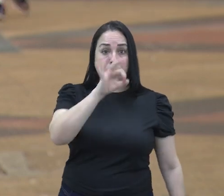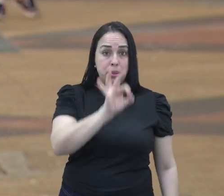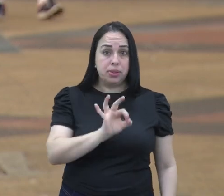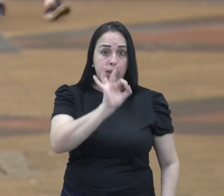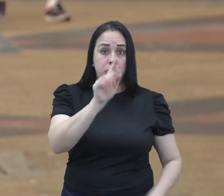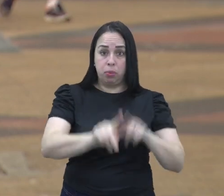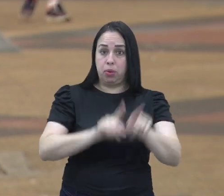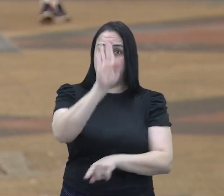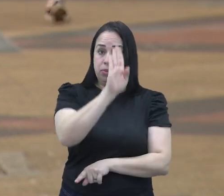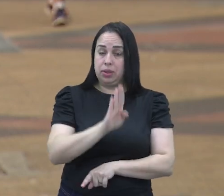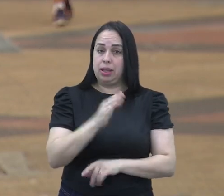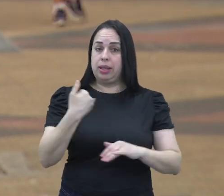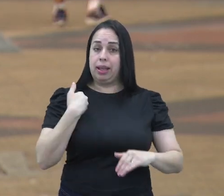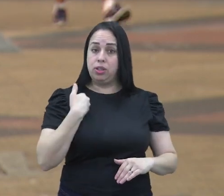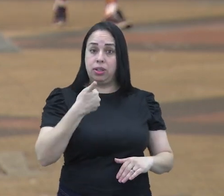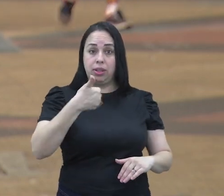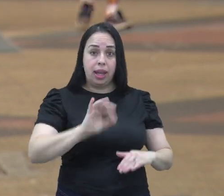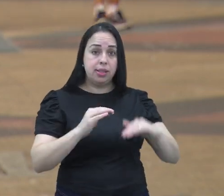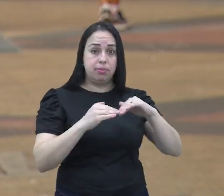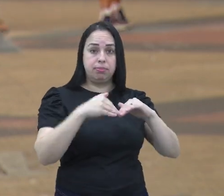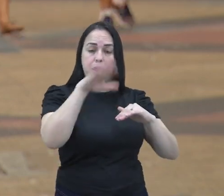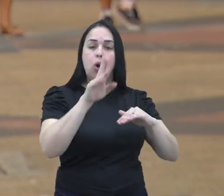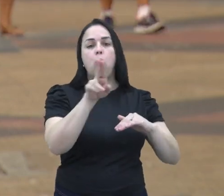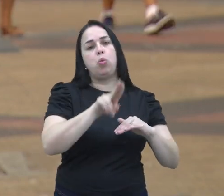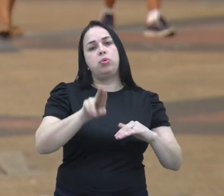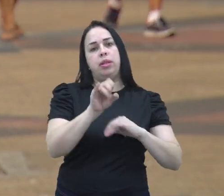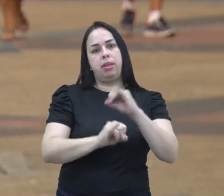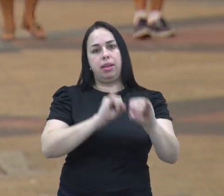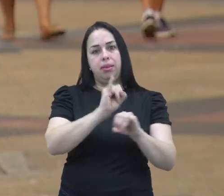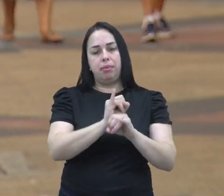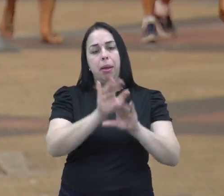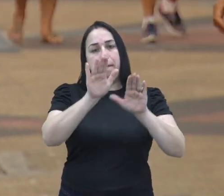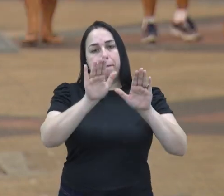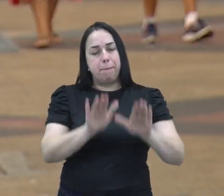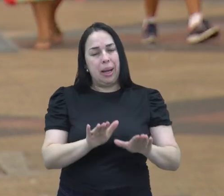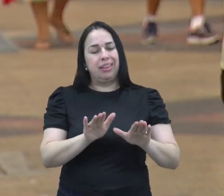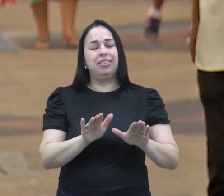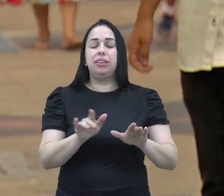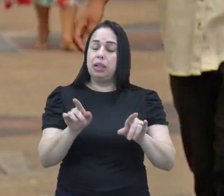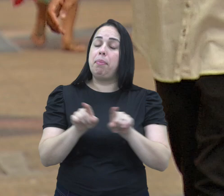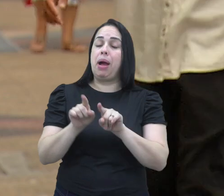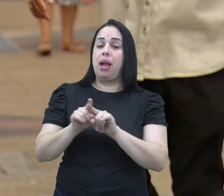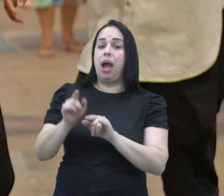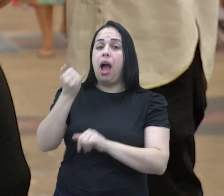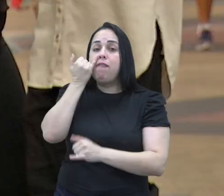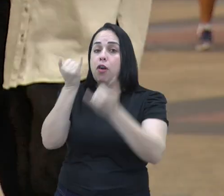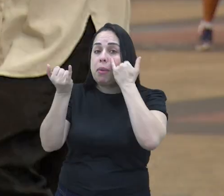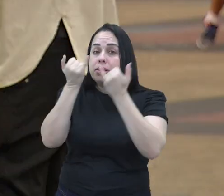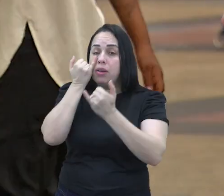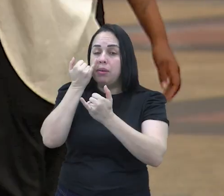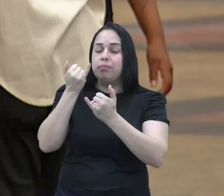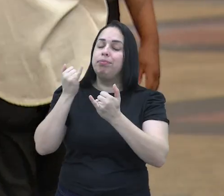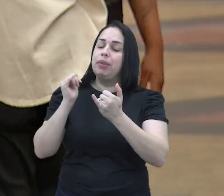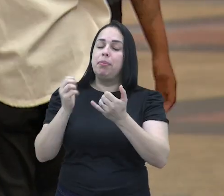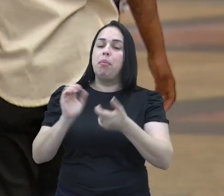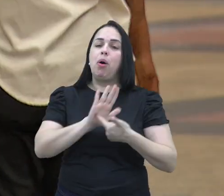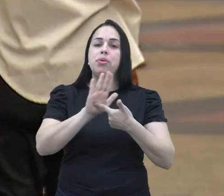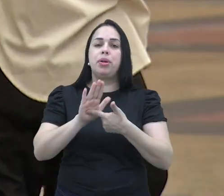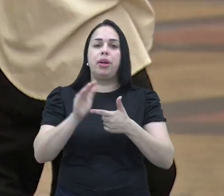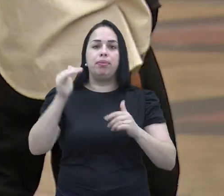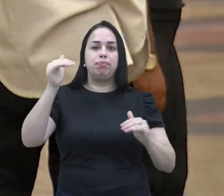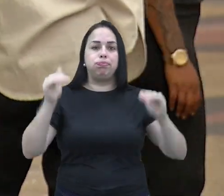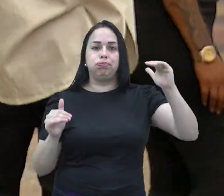84% dos brasileiros com mais de 10 anos são usuários da internet. Mas os dados apontam que o acesso não é